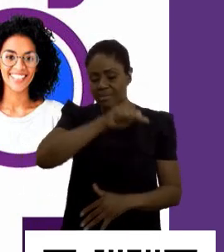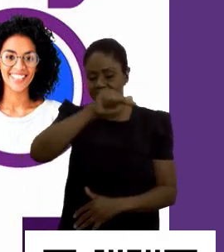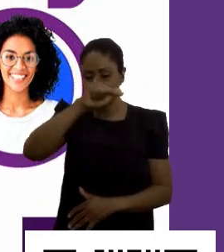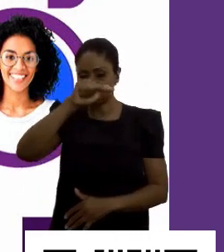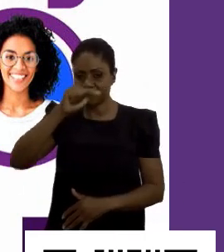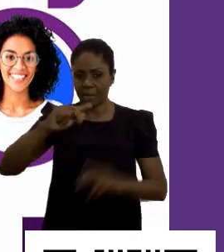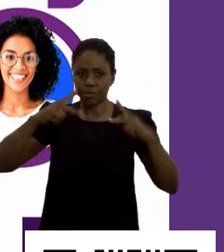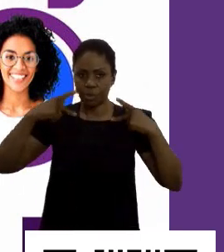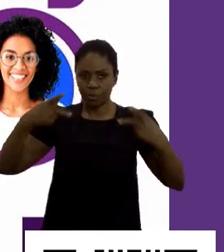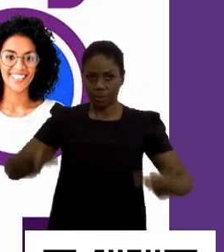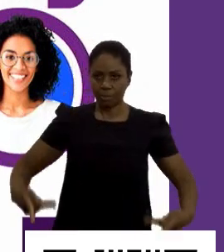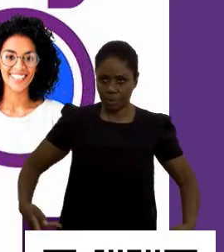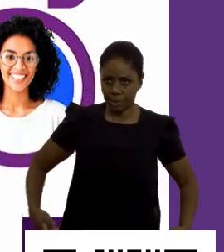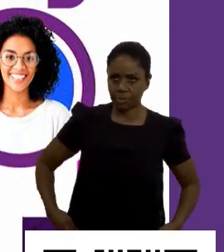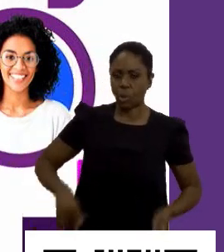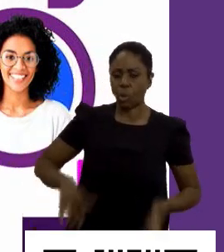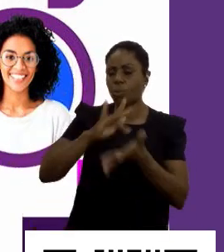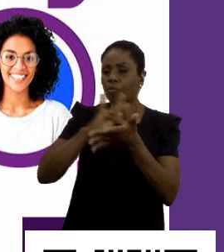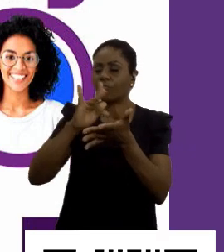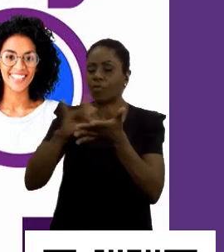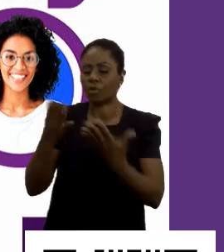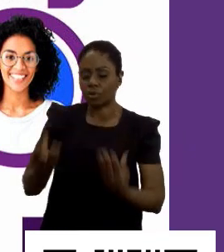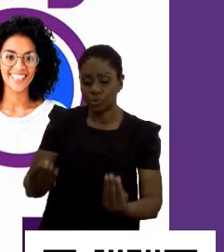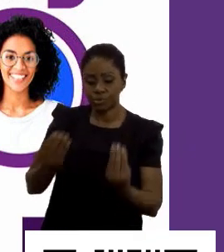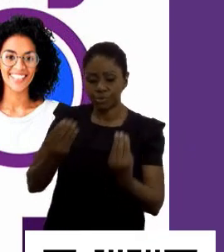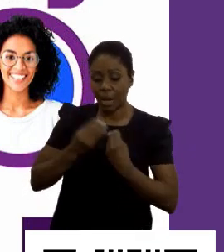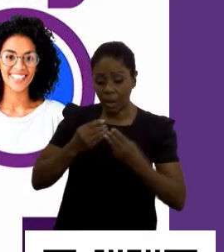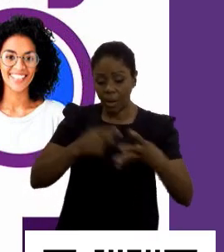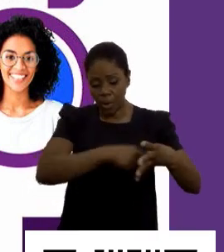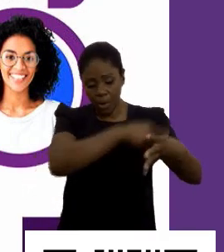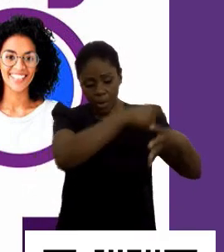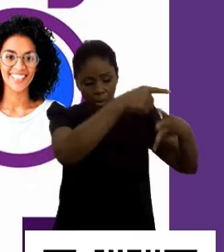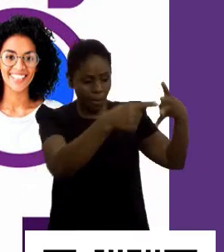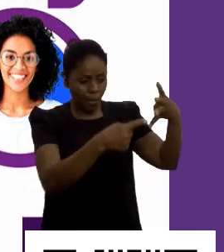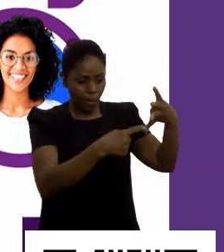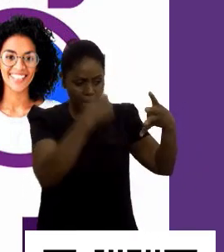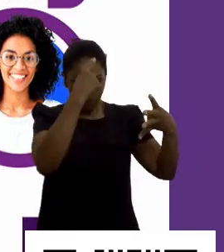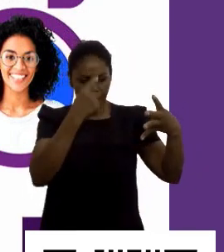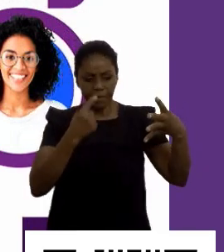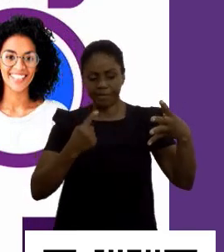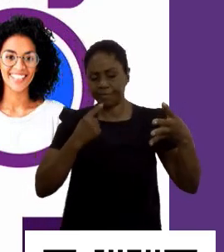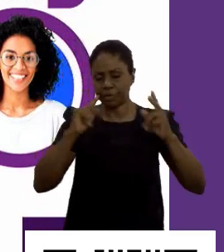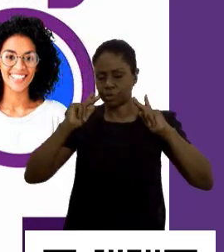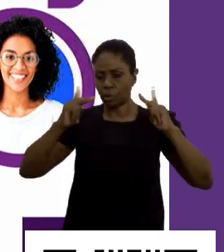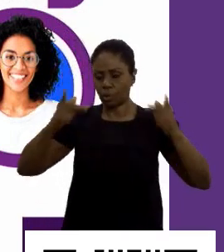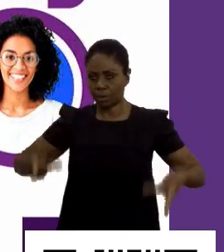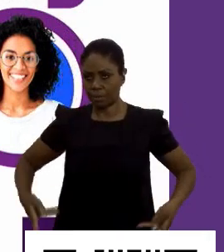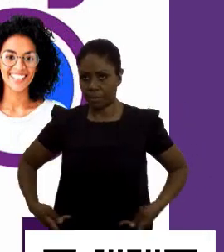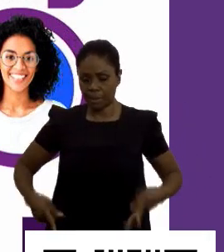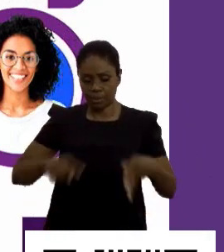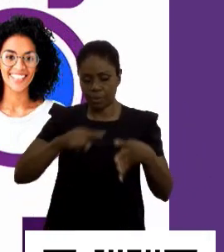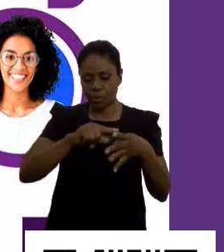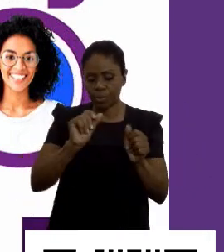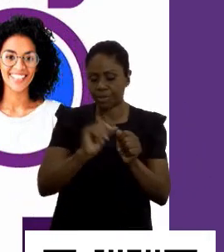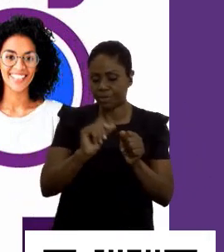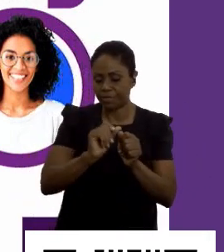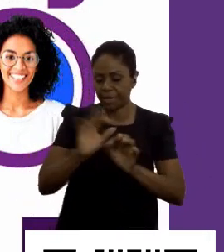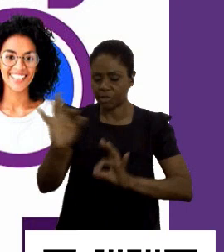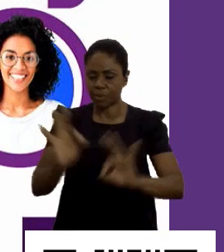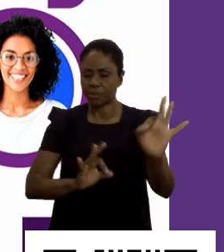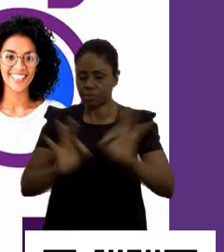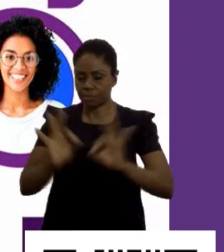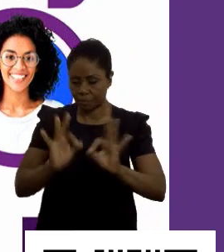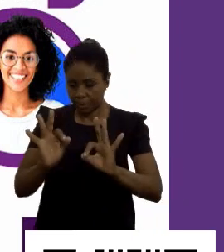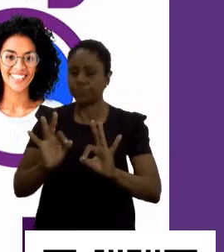o DISC, o Profiler, traz para nós quatro perfis comportamentais, a saber, executor, comunicador, planejador e